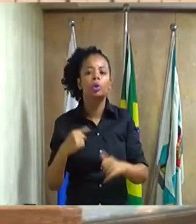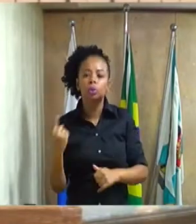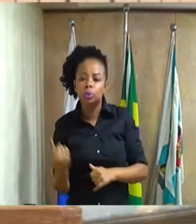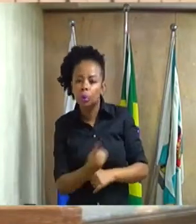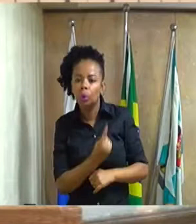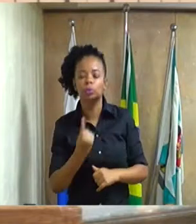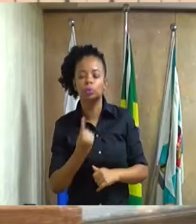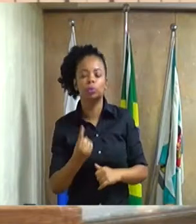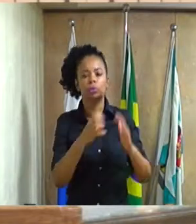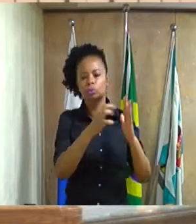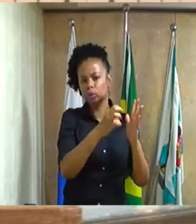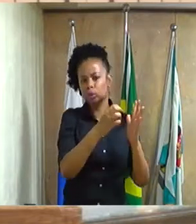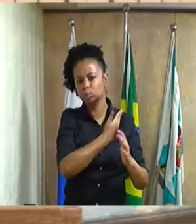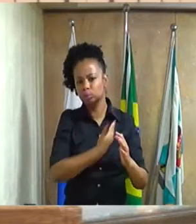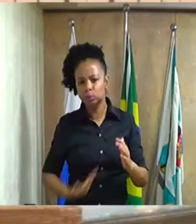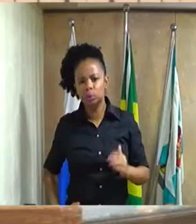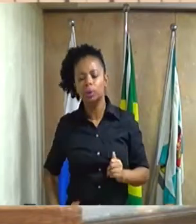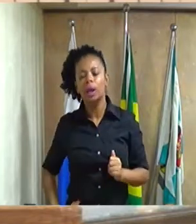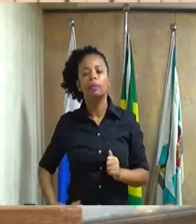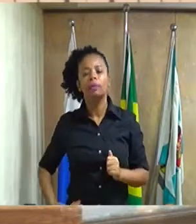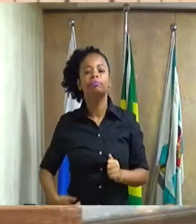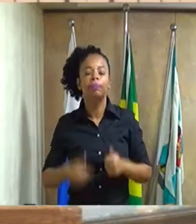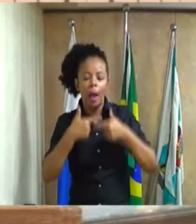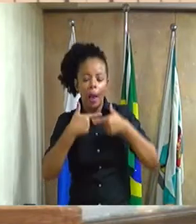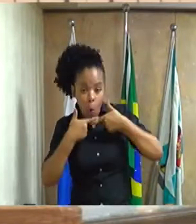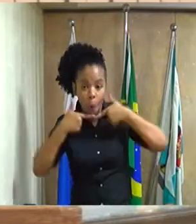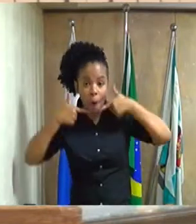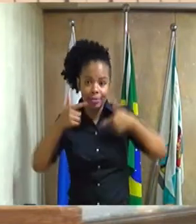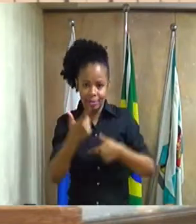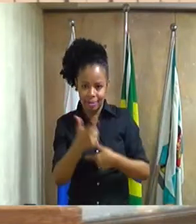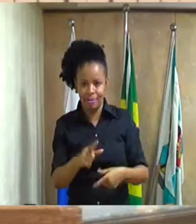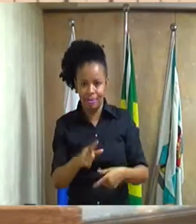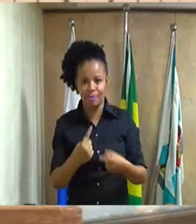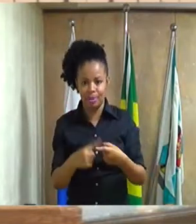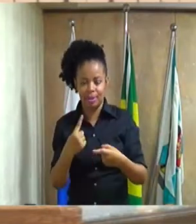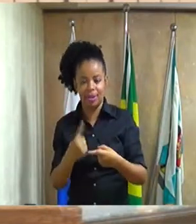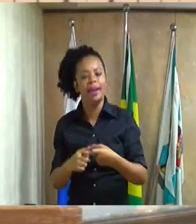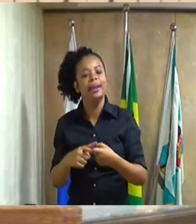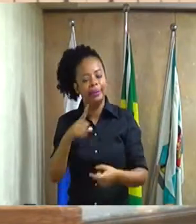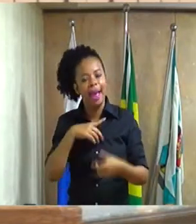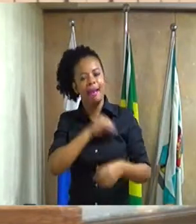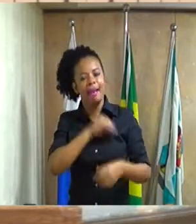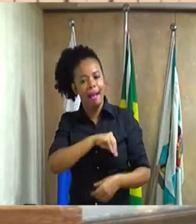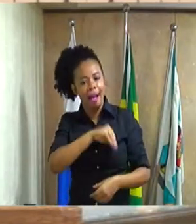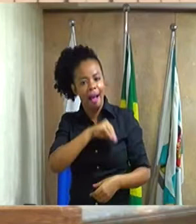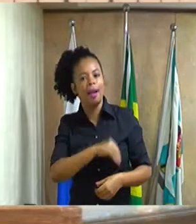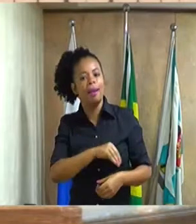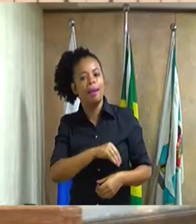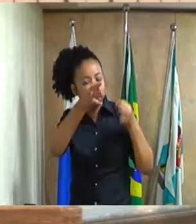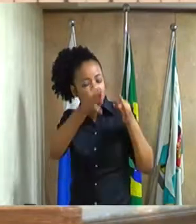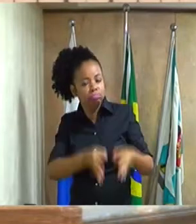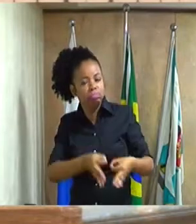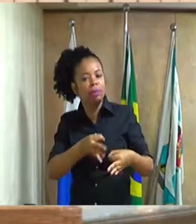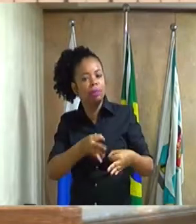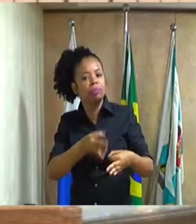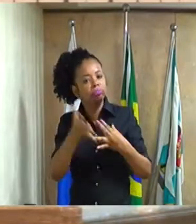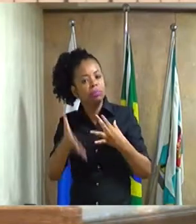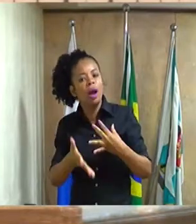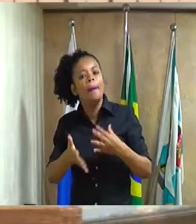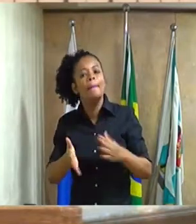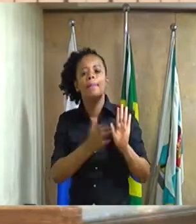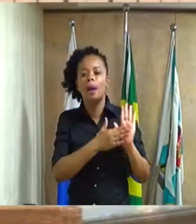município vai estar sorrindo novamente, tendo aquilo que é lhe de direito. Então, parabéns vereador pelos